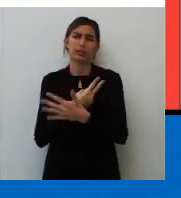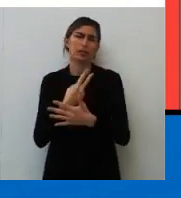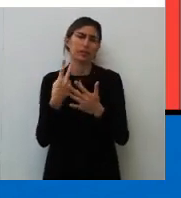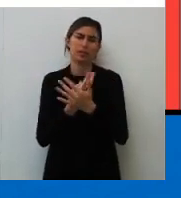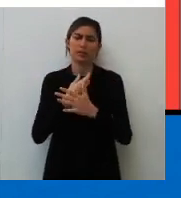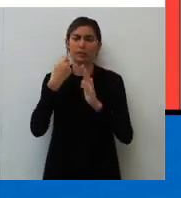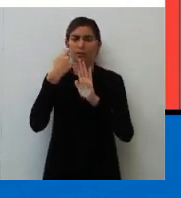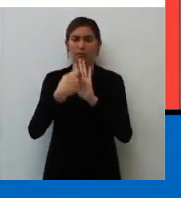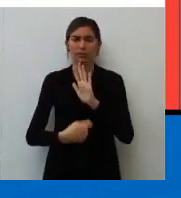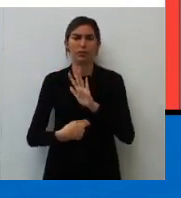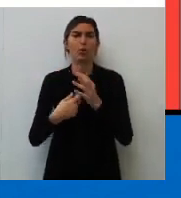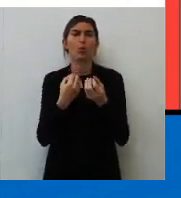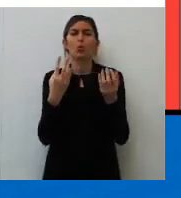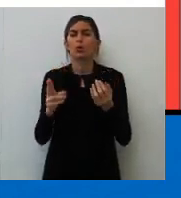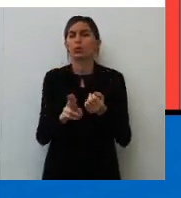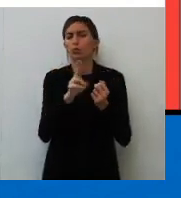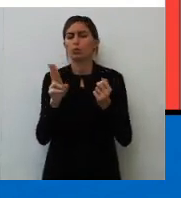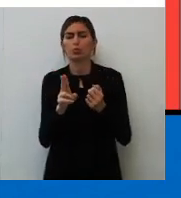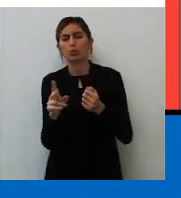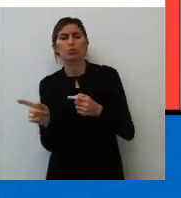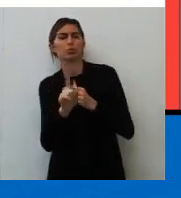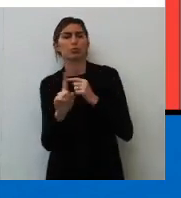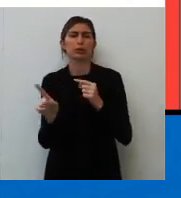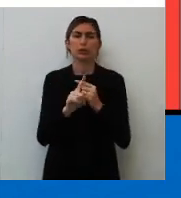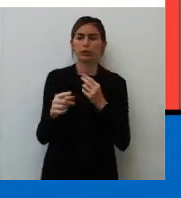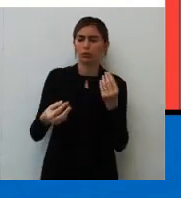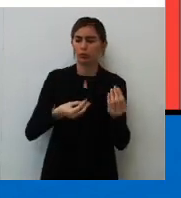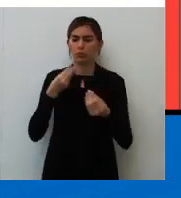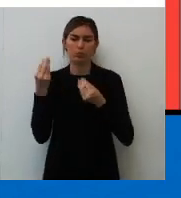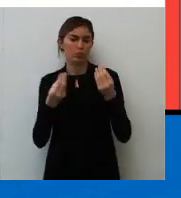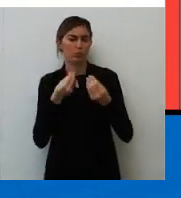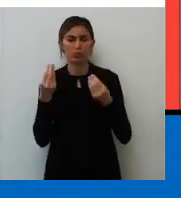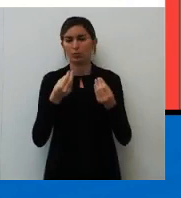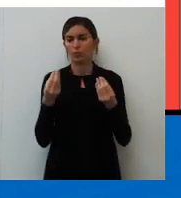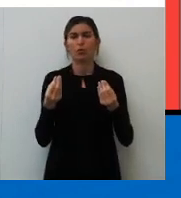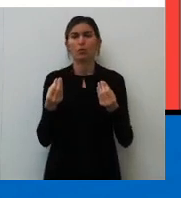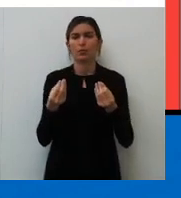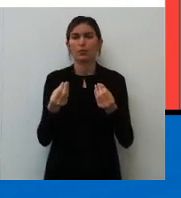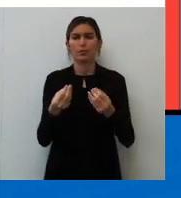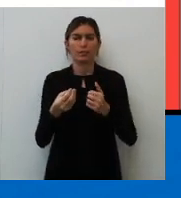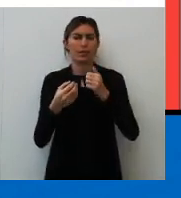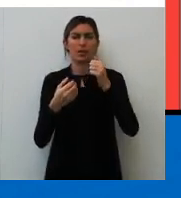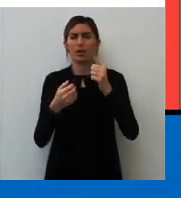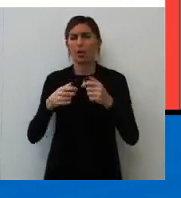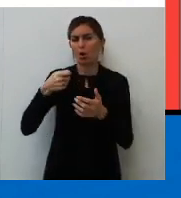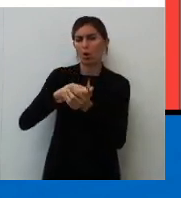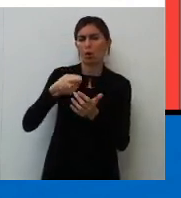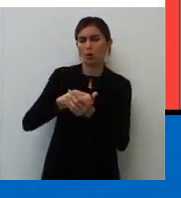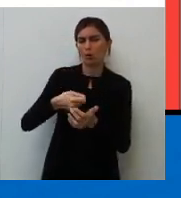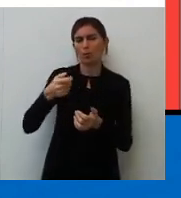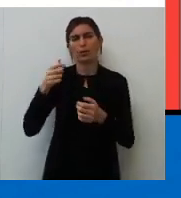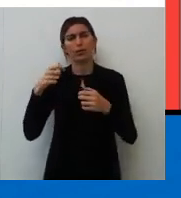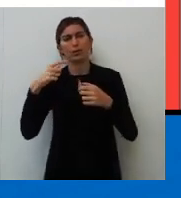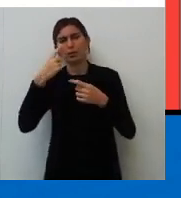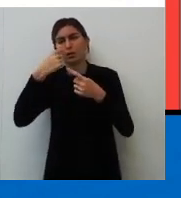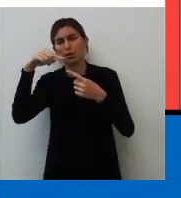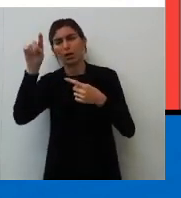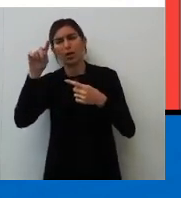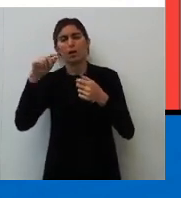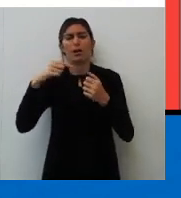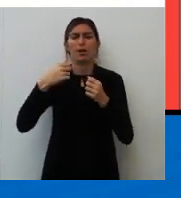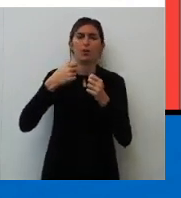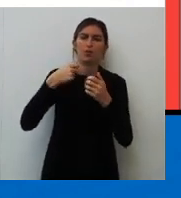redação. Luiz, e quando eu uso, quando eu não uso? Luiz, e a crase aqui, ela é obrigatória, ela é facultativa?